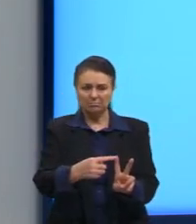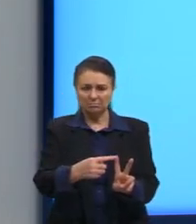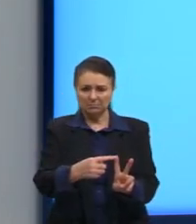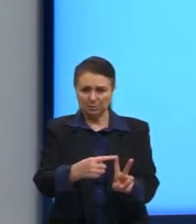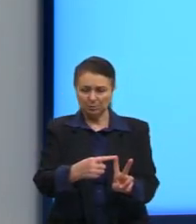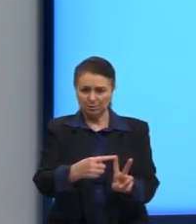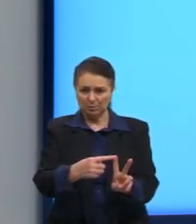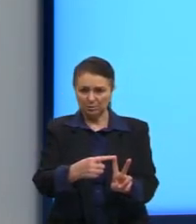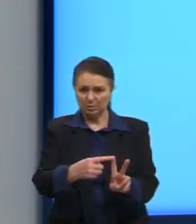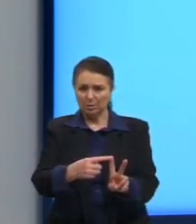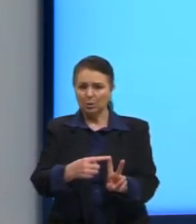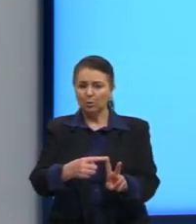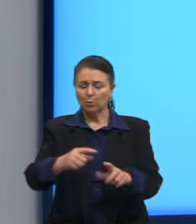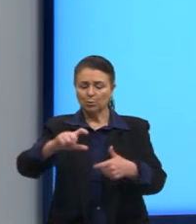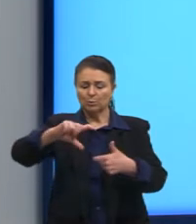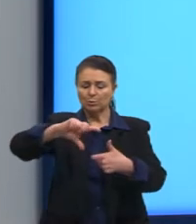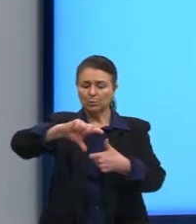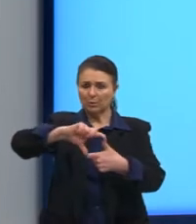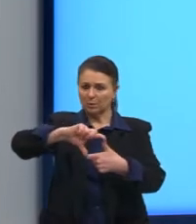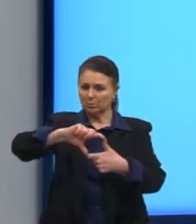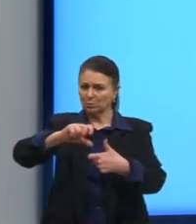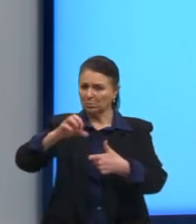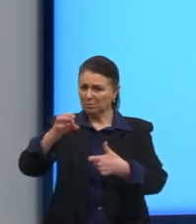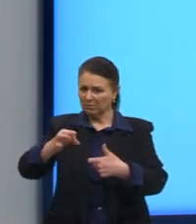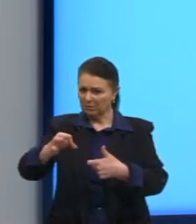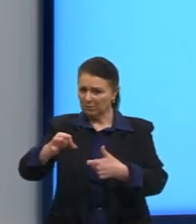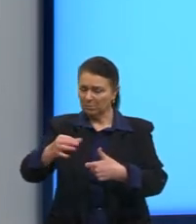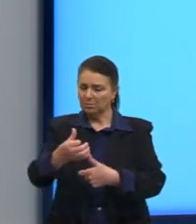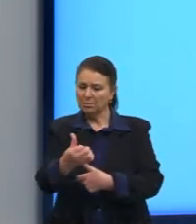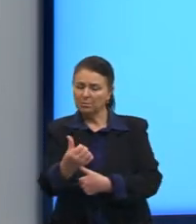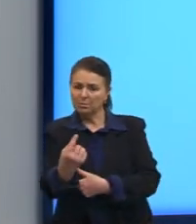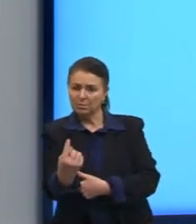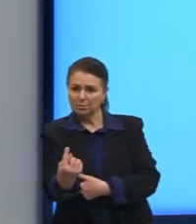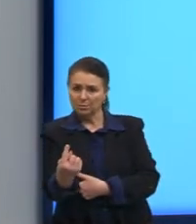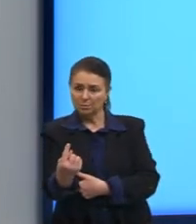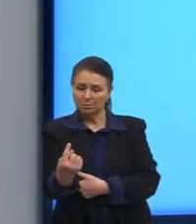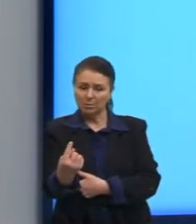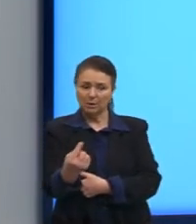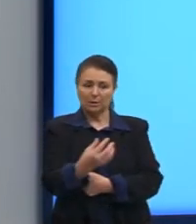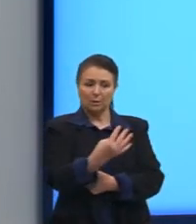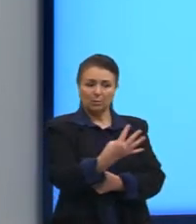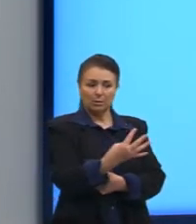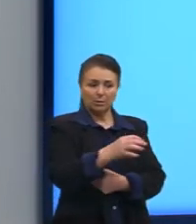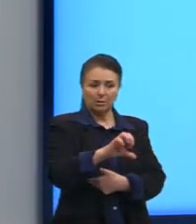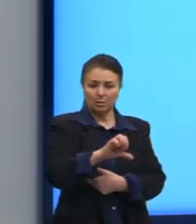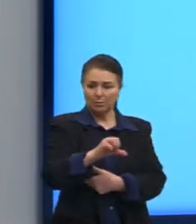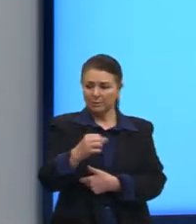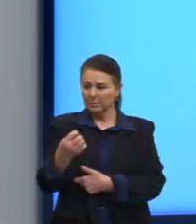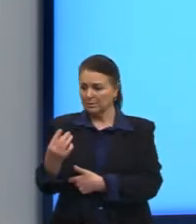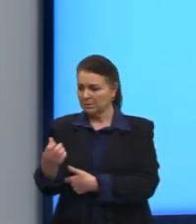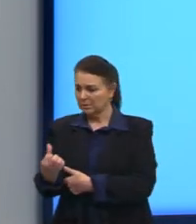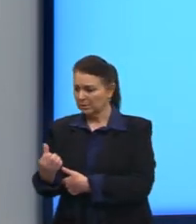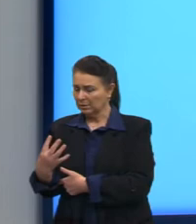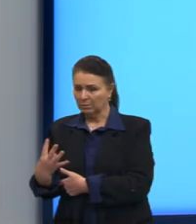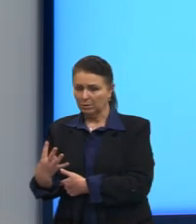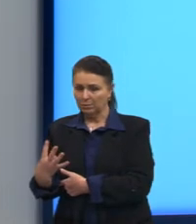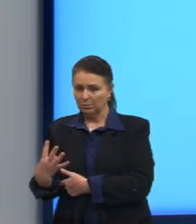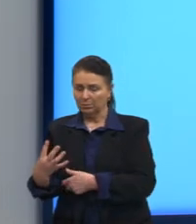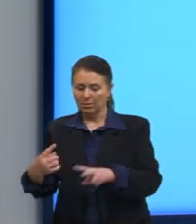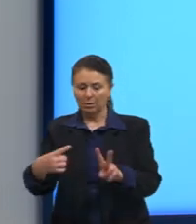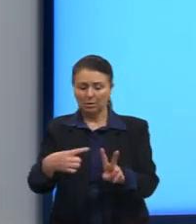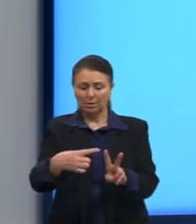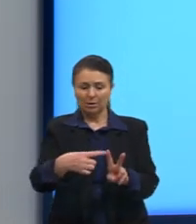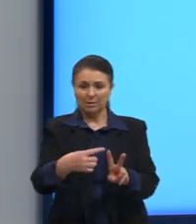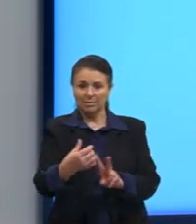né? Os quadrados perfeitos, o 61, ele está entre o 49 e o 64. Então, a raiz de